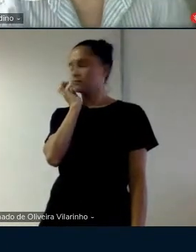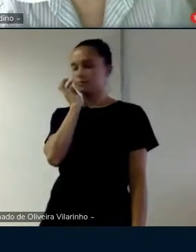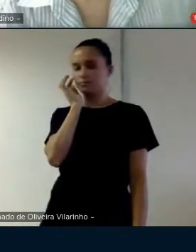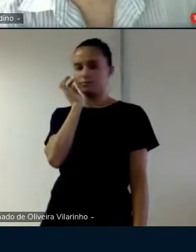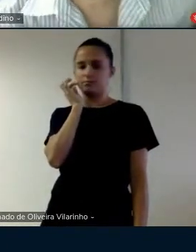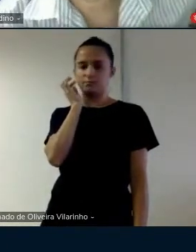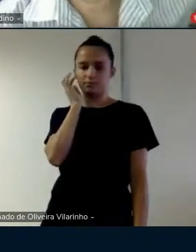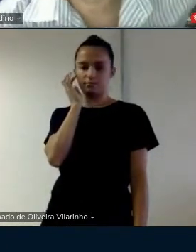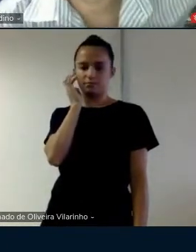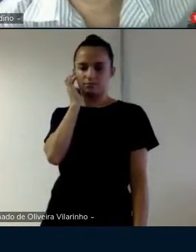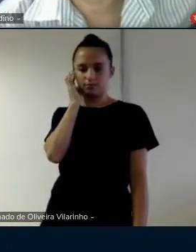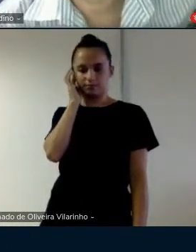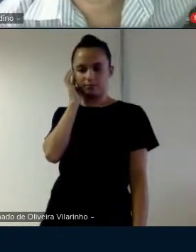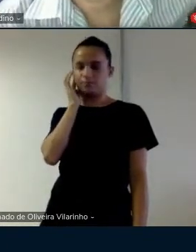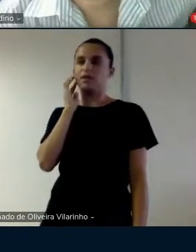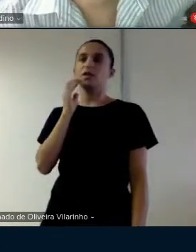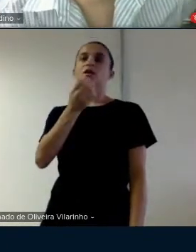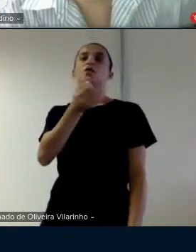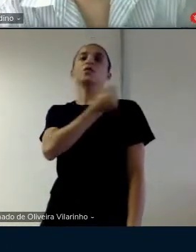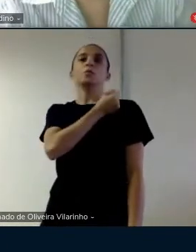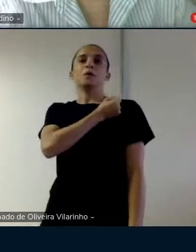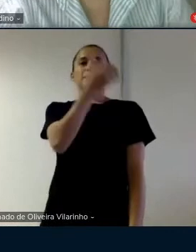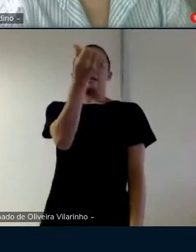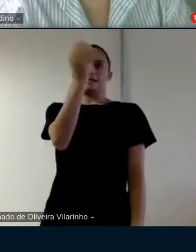e no slide 60